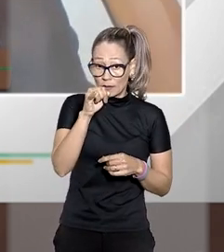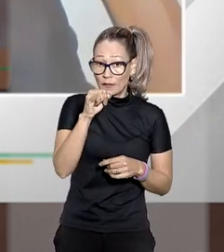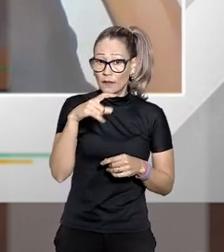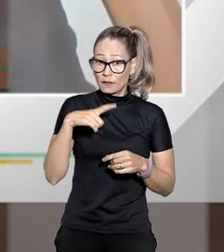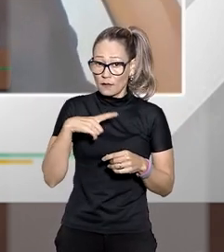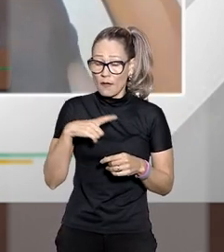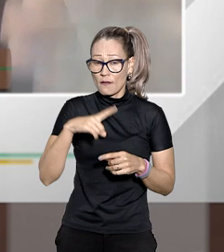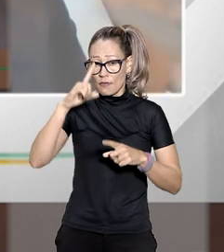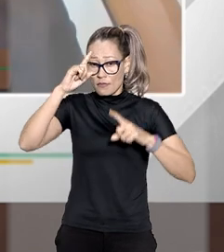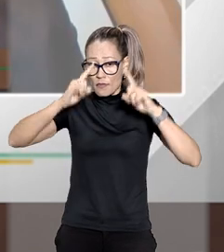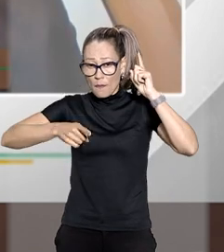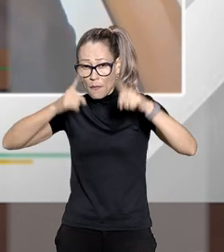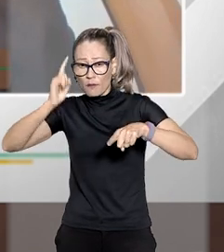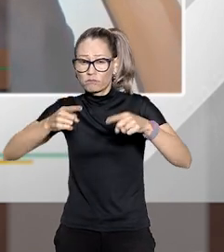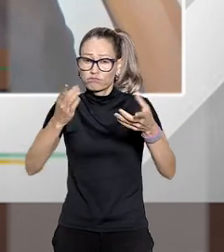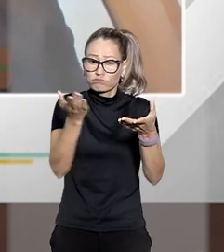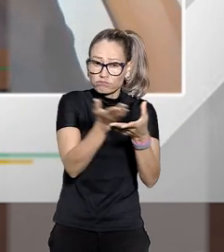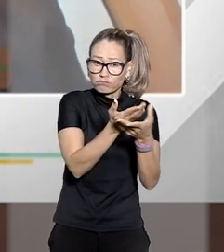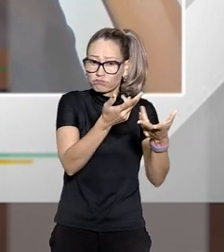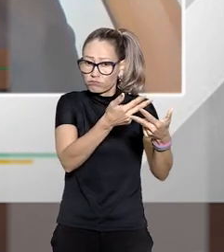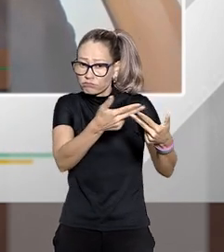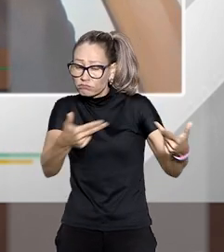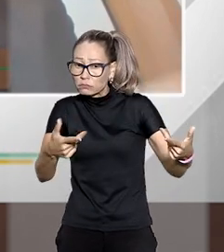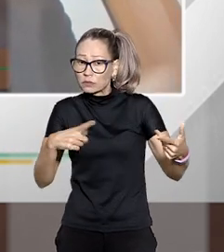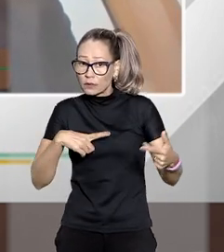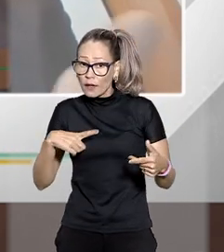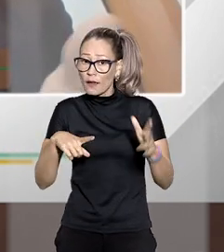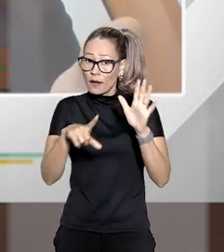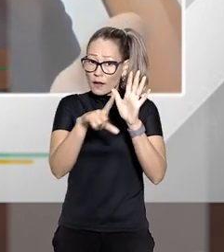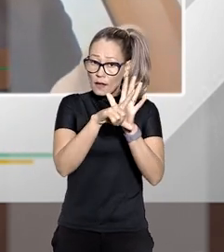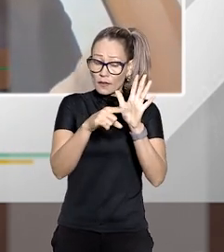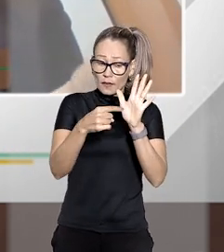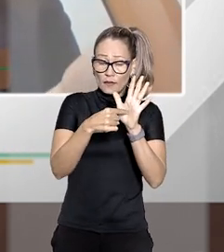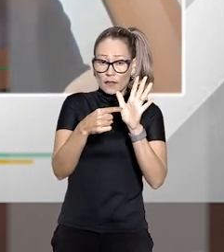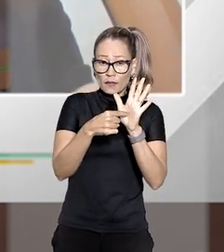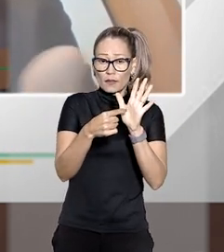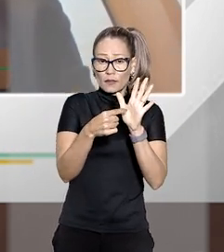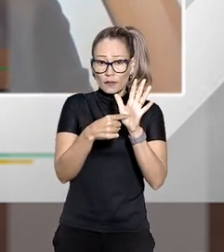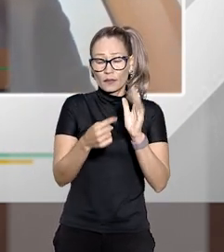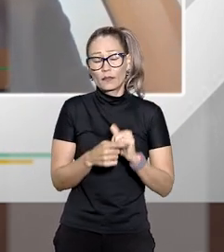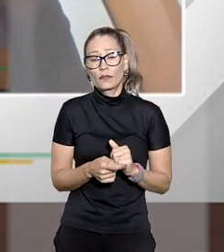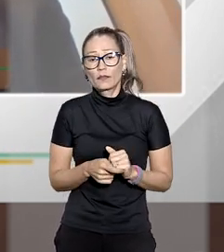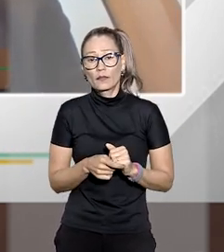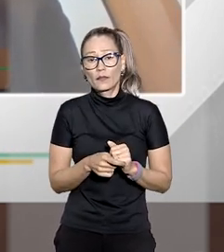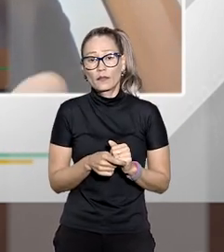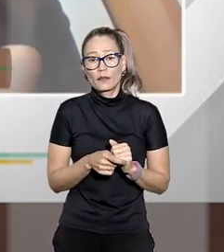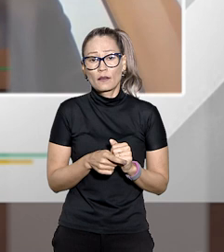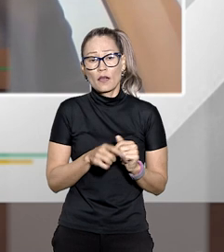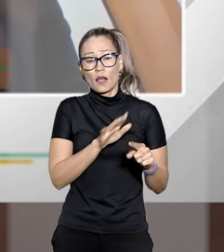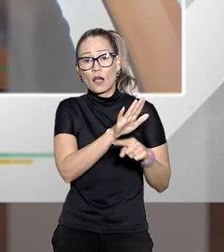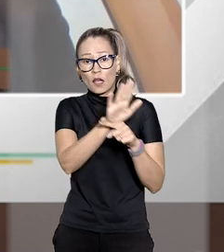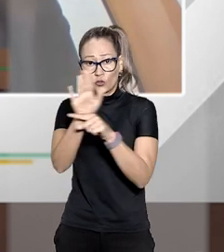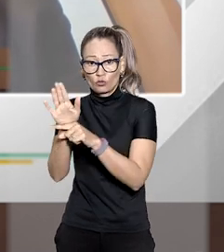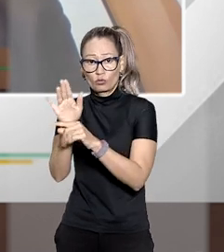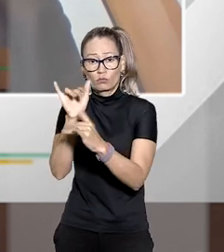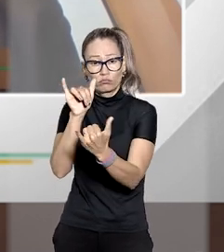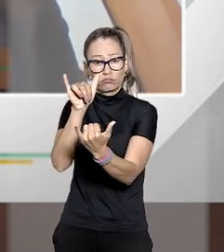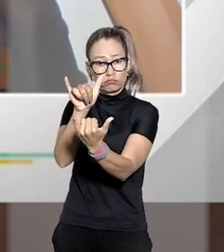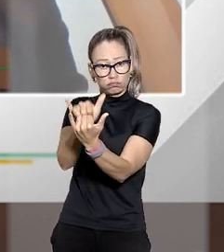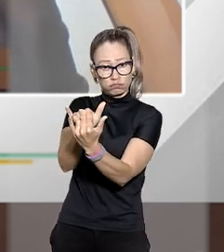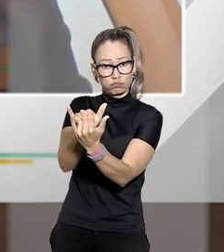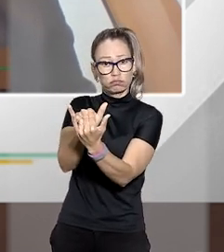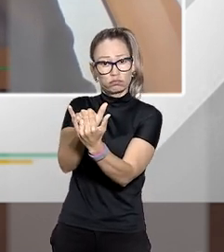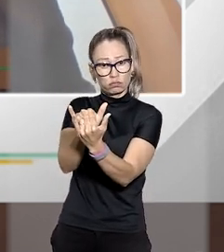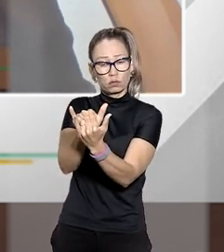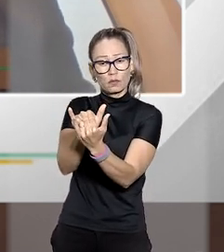haja a regulação nós falamos aqui hoje né a lei acabou deixando essa questão da conciliação a